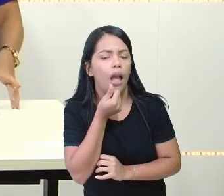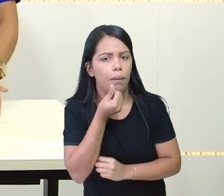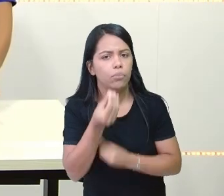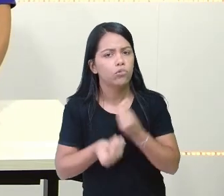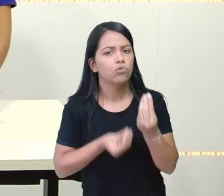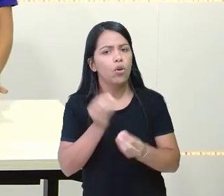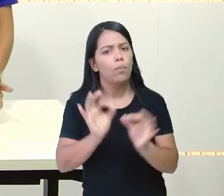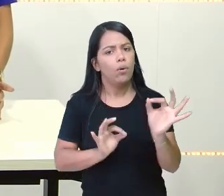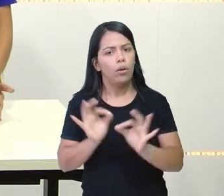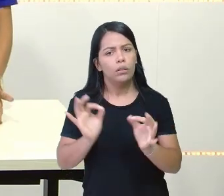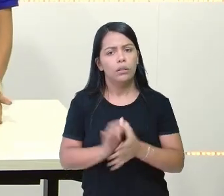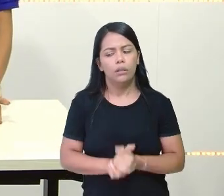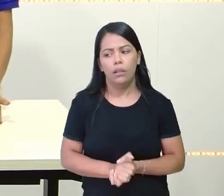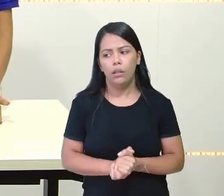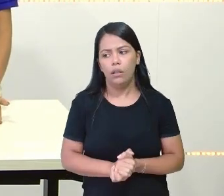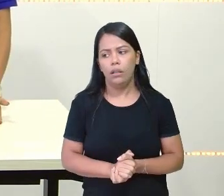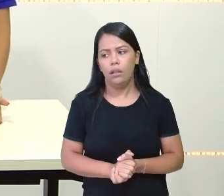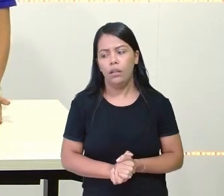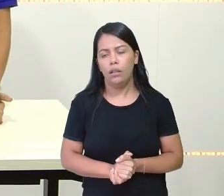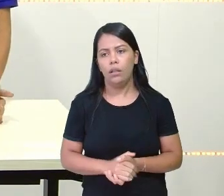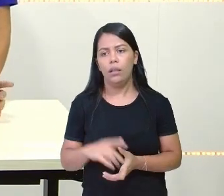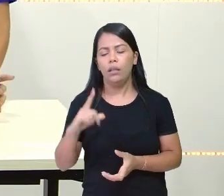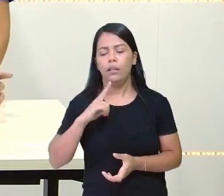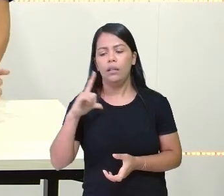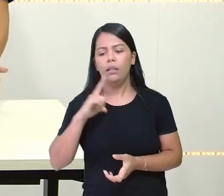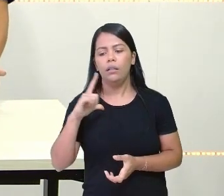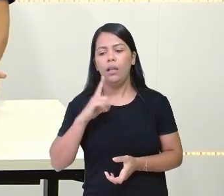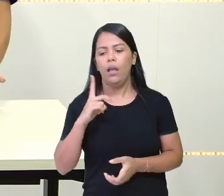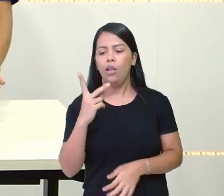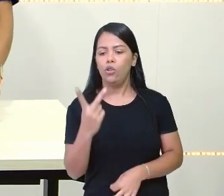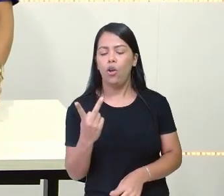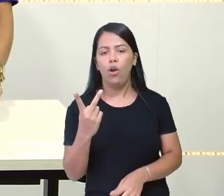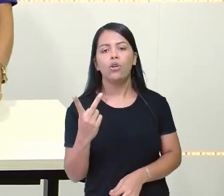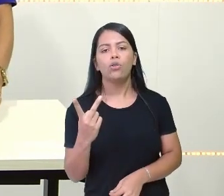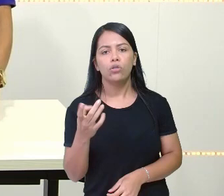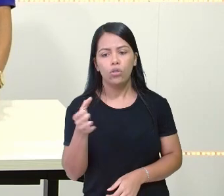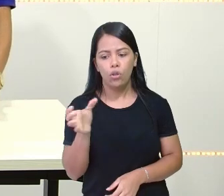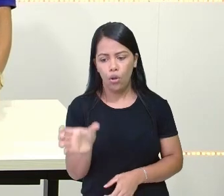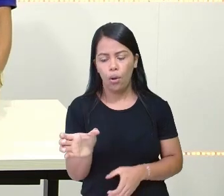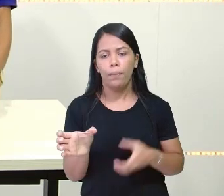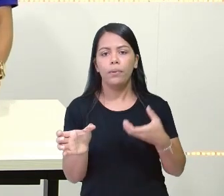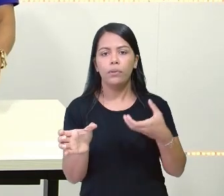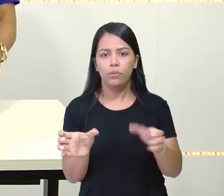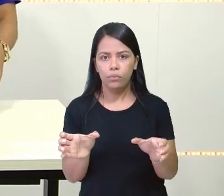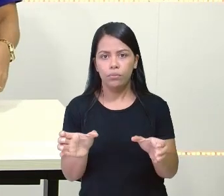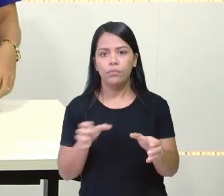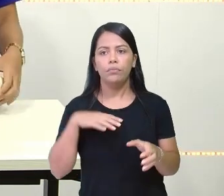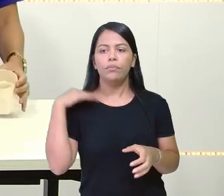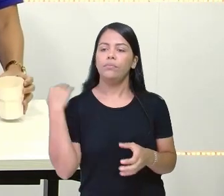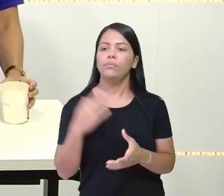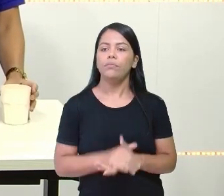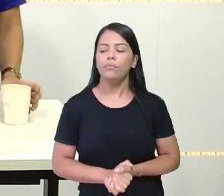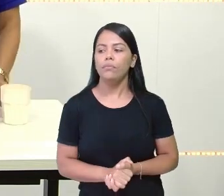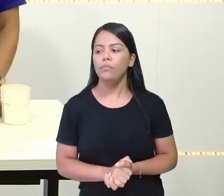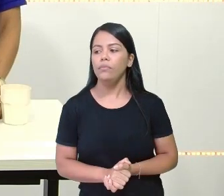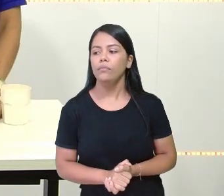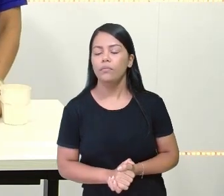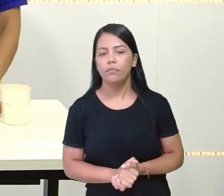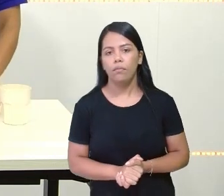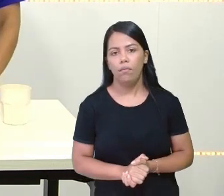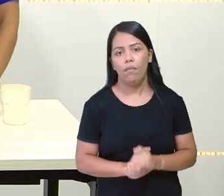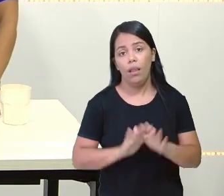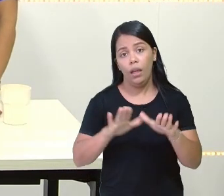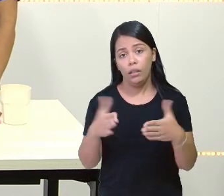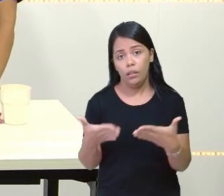copinhos? Eu tenho aqui, ó, dois copinhos, e os 16 lápis estão aqui. Tá pedindo para